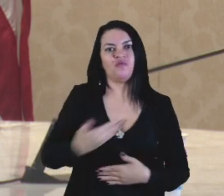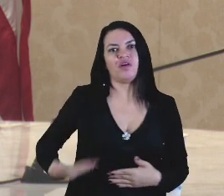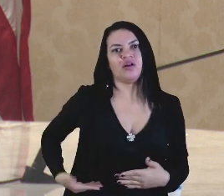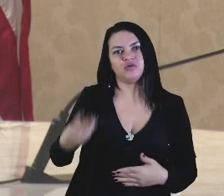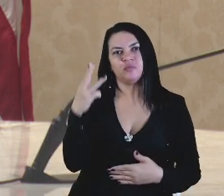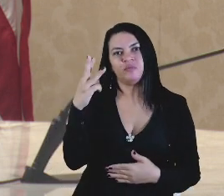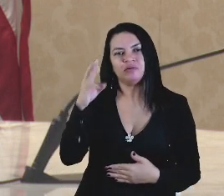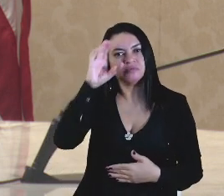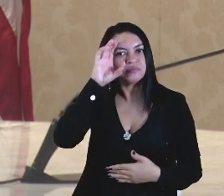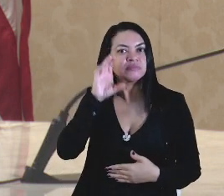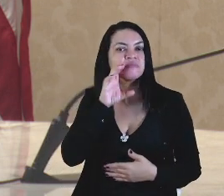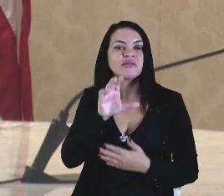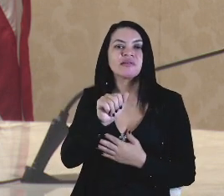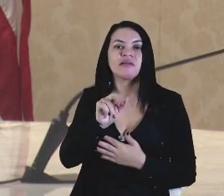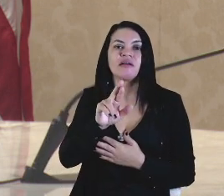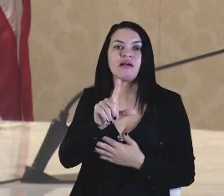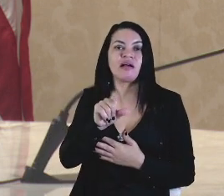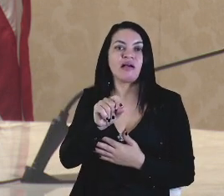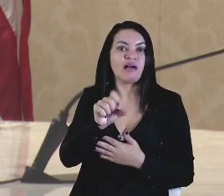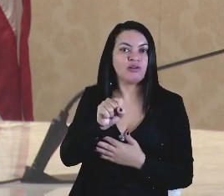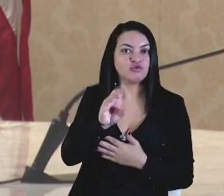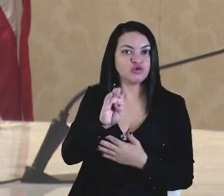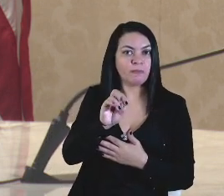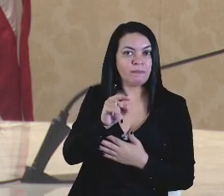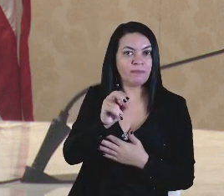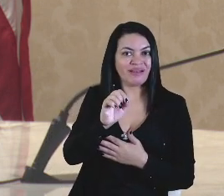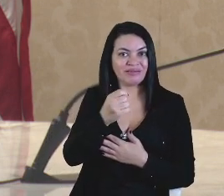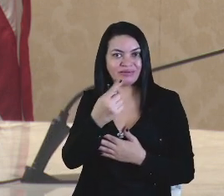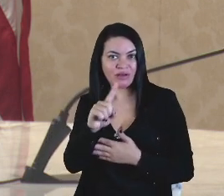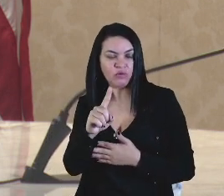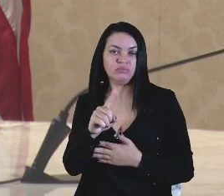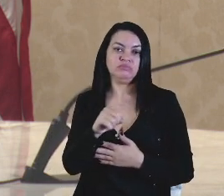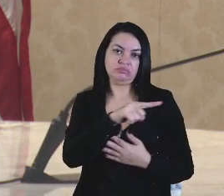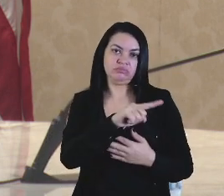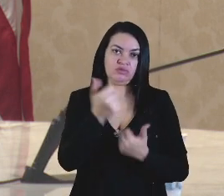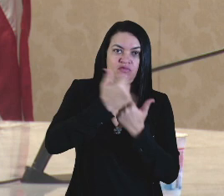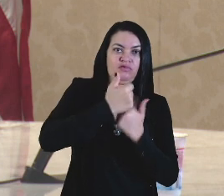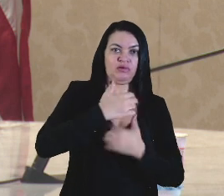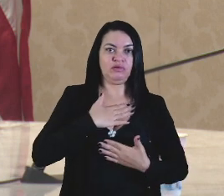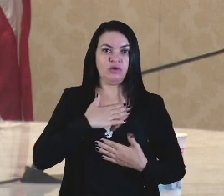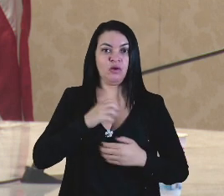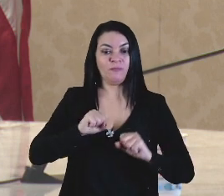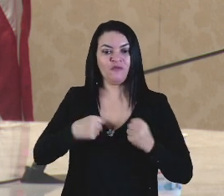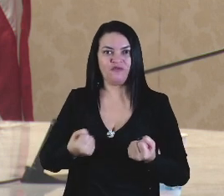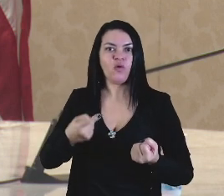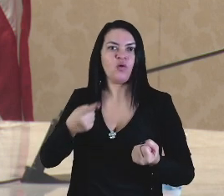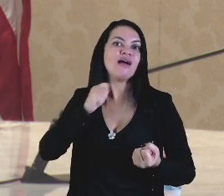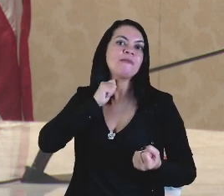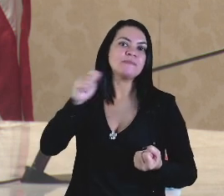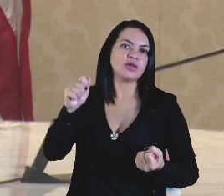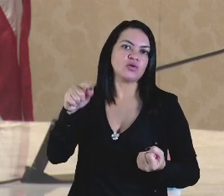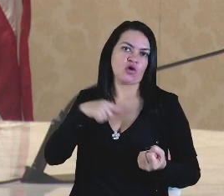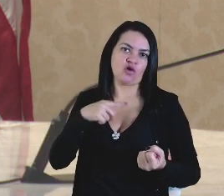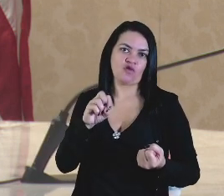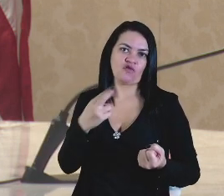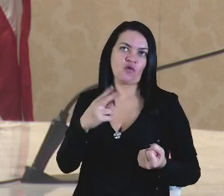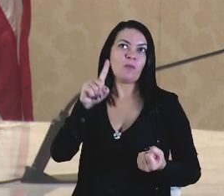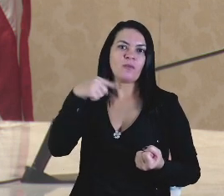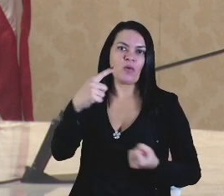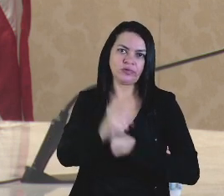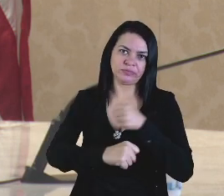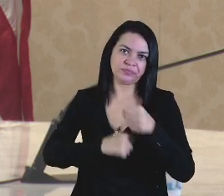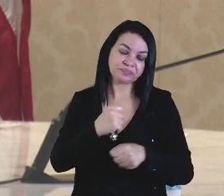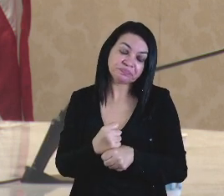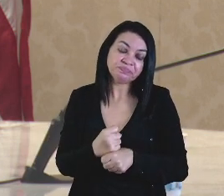Carlos Bradão, que assumirá no meu lugar quando eu me desincompatibilizar por força de lei em abril do próximo